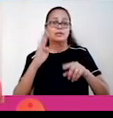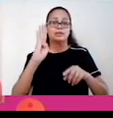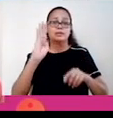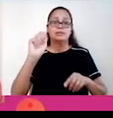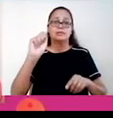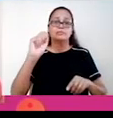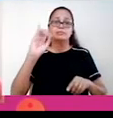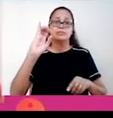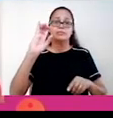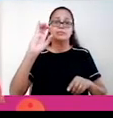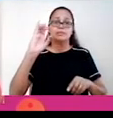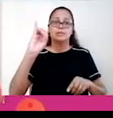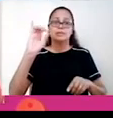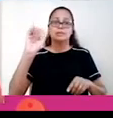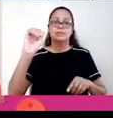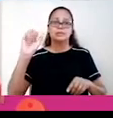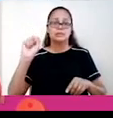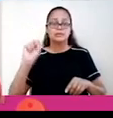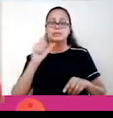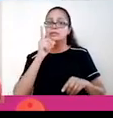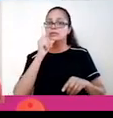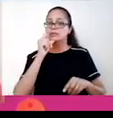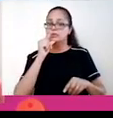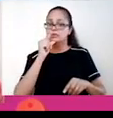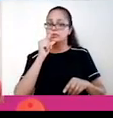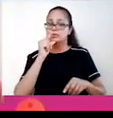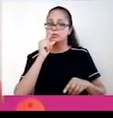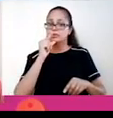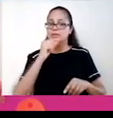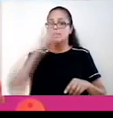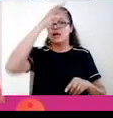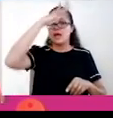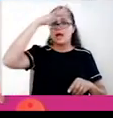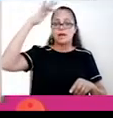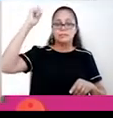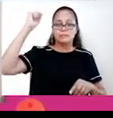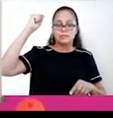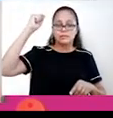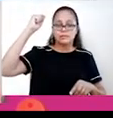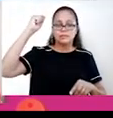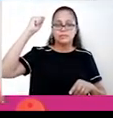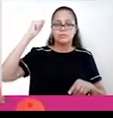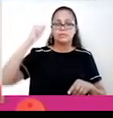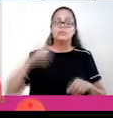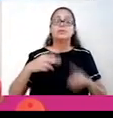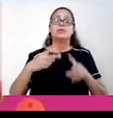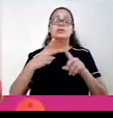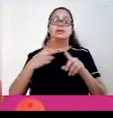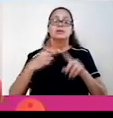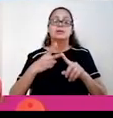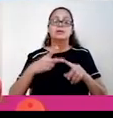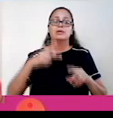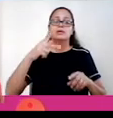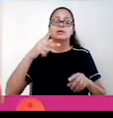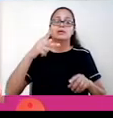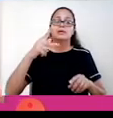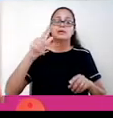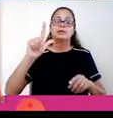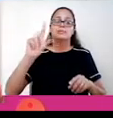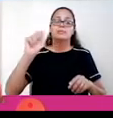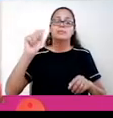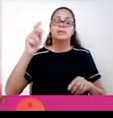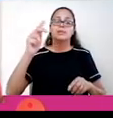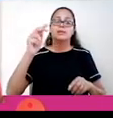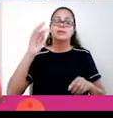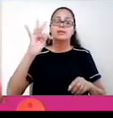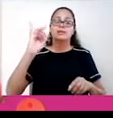hidrográficas que ocupam a maior parte da América do Sul, que é a bacia Amazônica, a segunda bacia é a bacia da Platina, e a terceira bacia